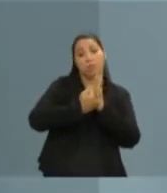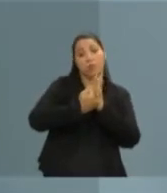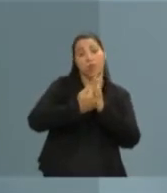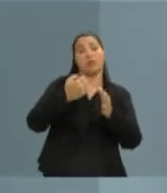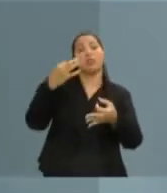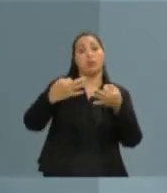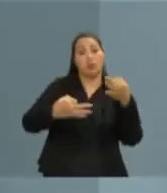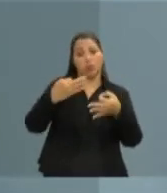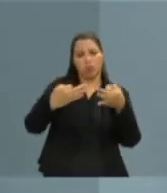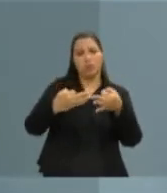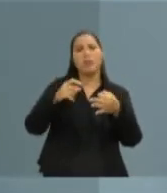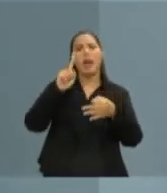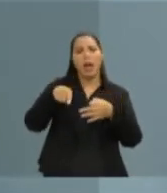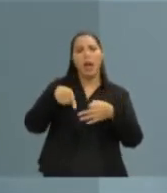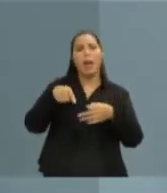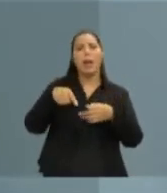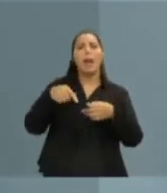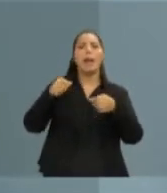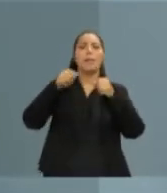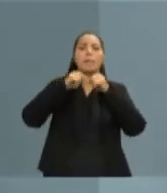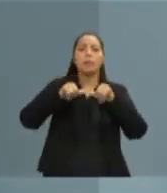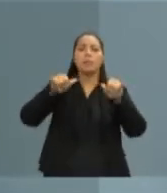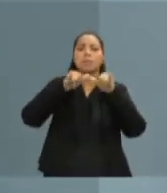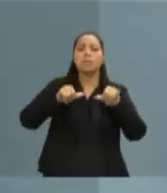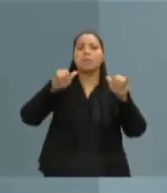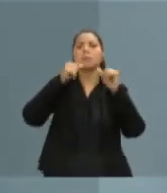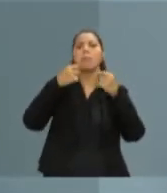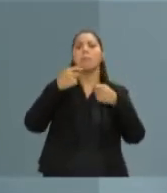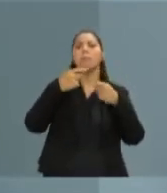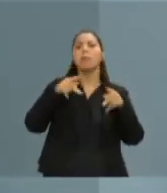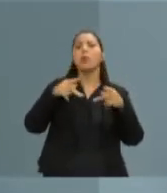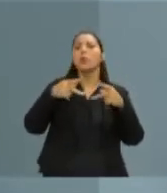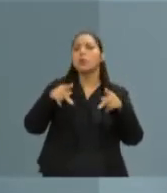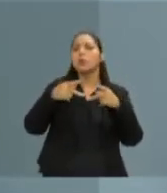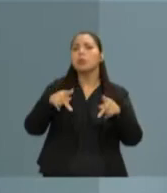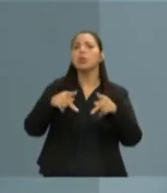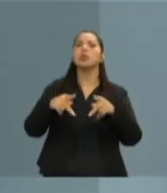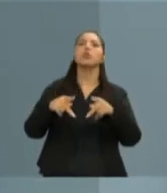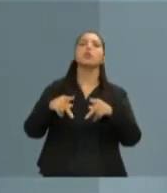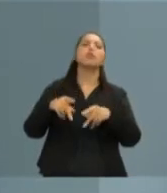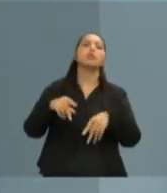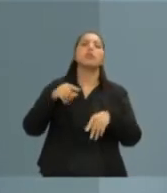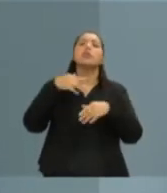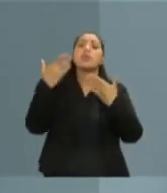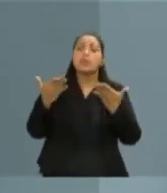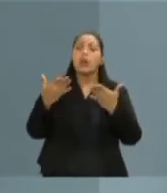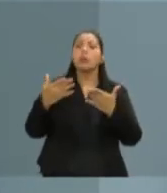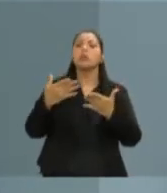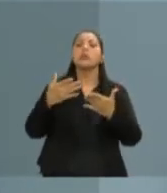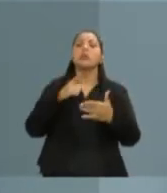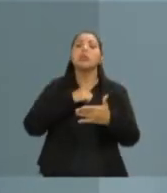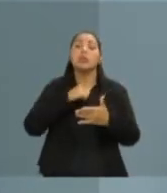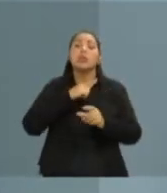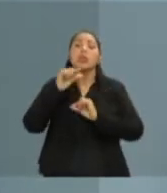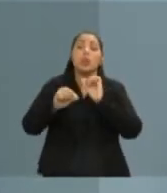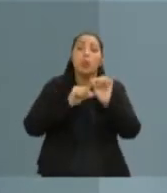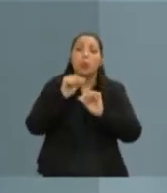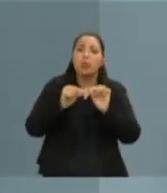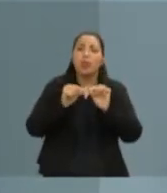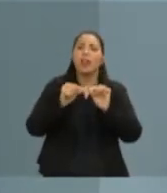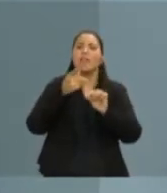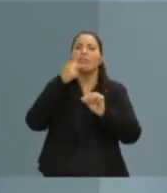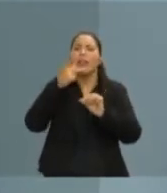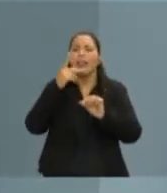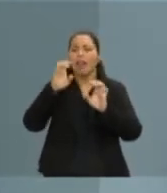decisão pública do Tribunal Regional Eleitoral, o total de aproximadamente 200 milhões de reais juntamente com os outros correus. Então, falar em